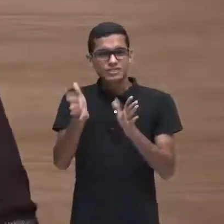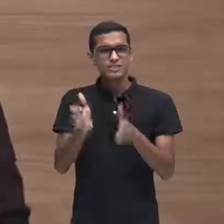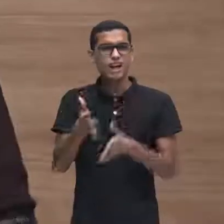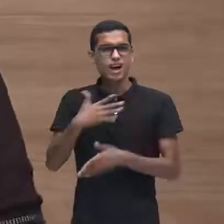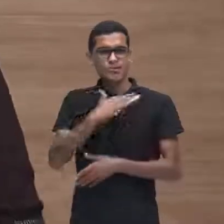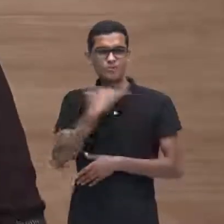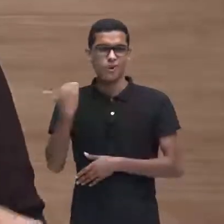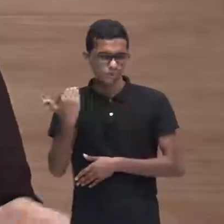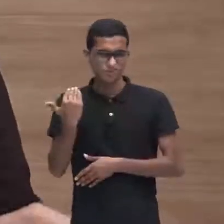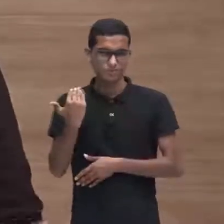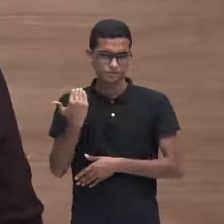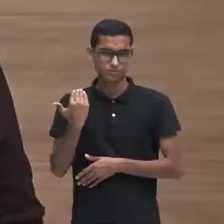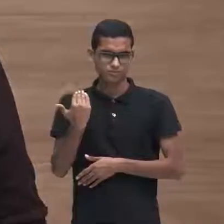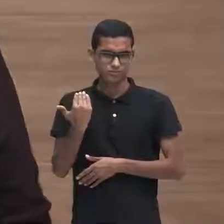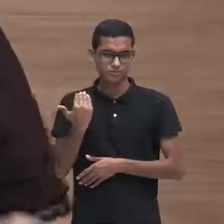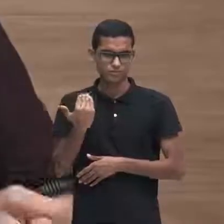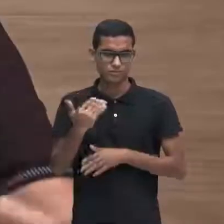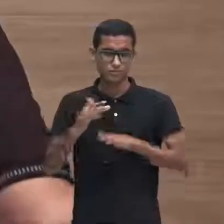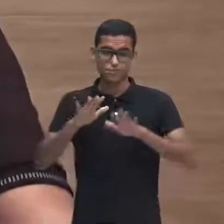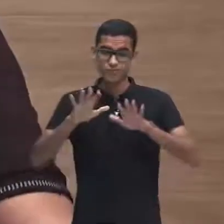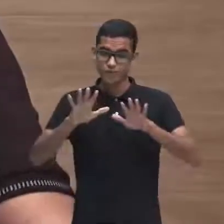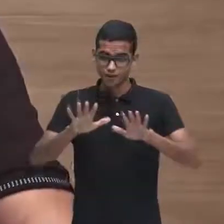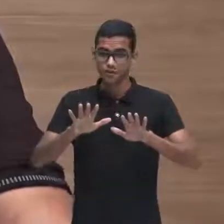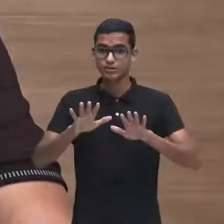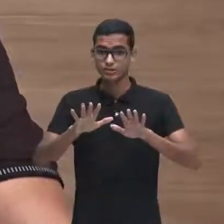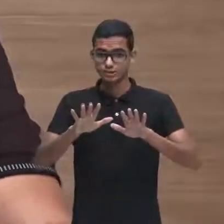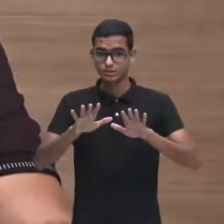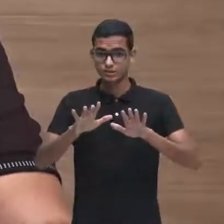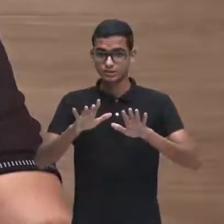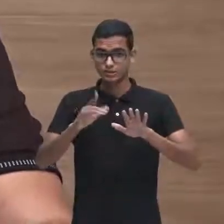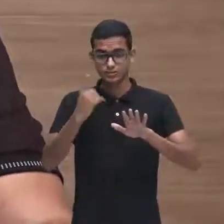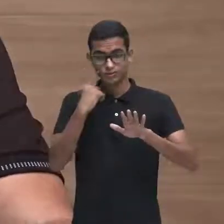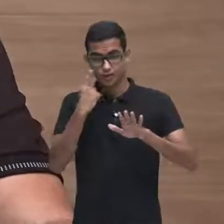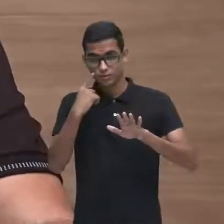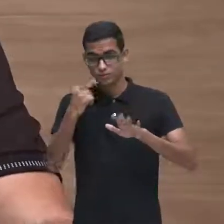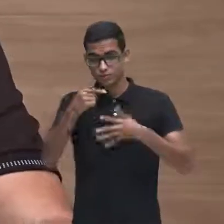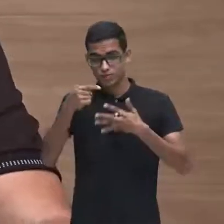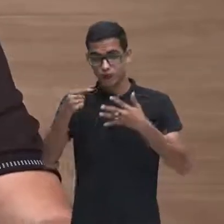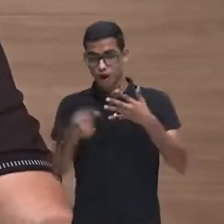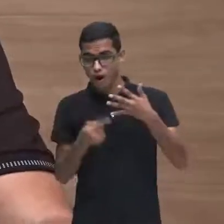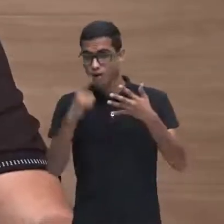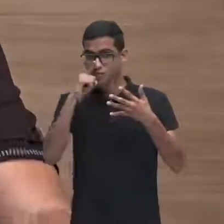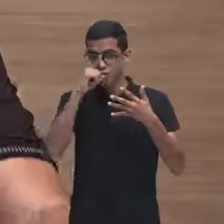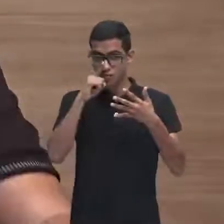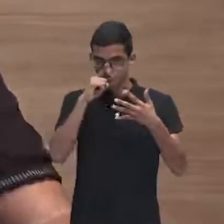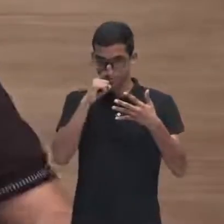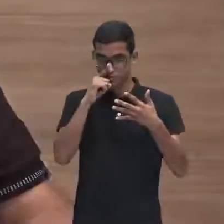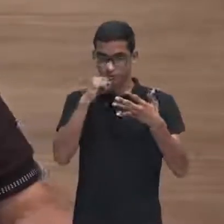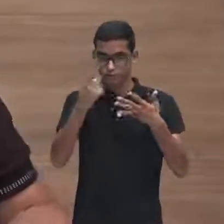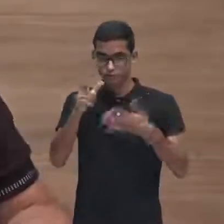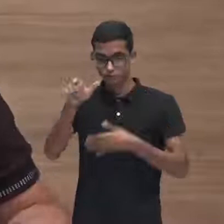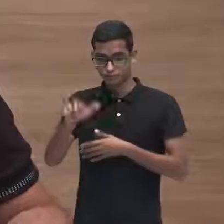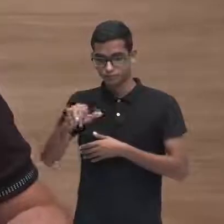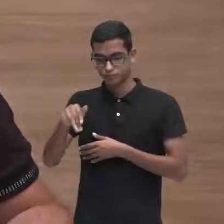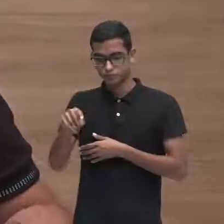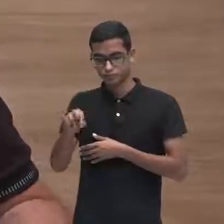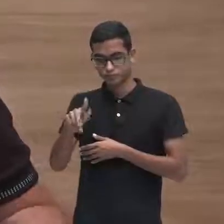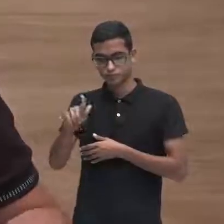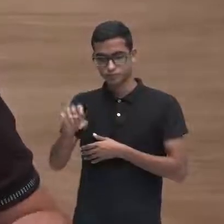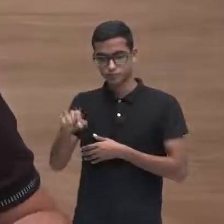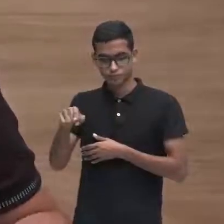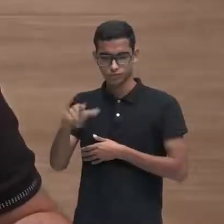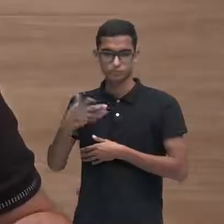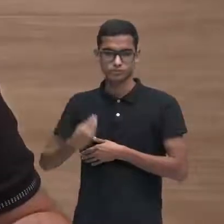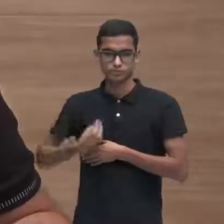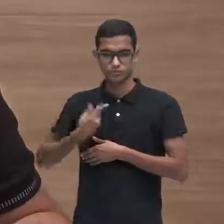Mais uma vez nós estamos vendo alguns fatores de risco, no caso do Jorge. O